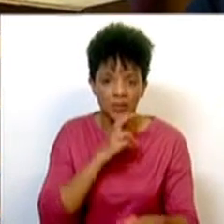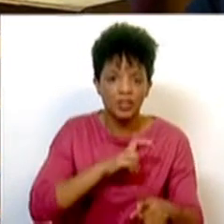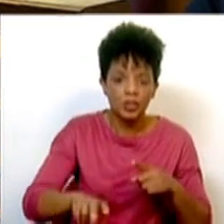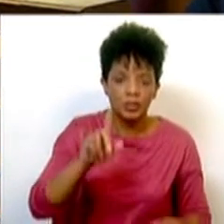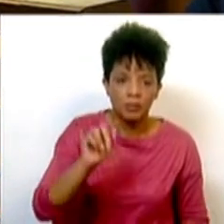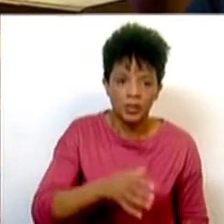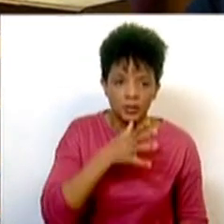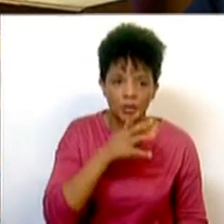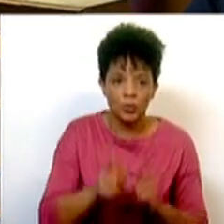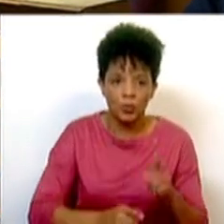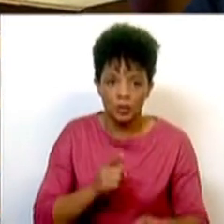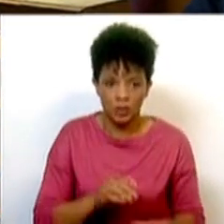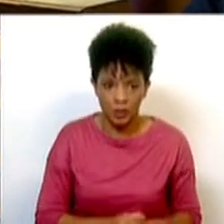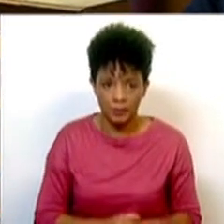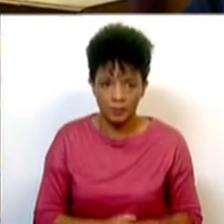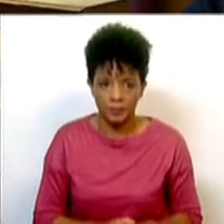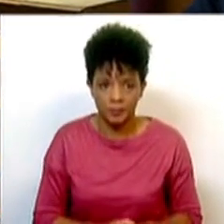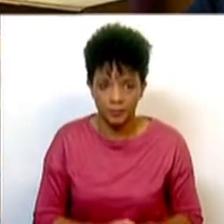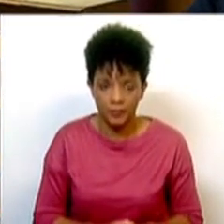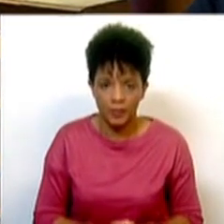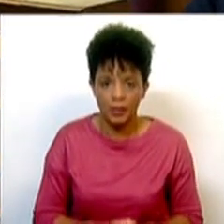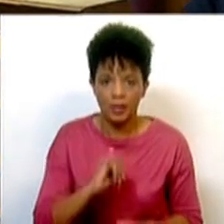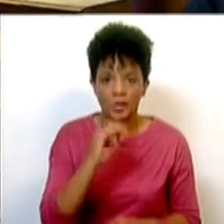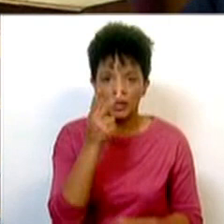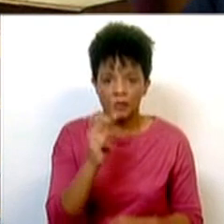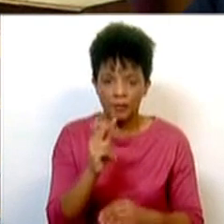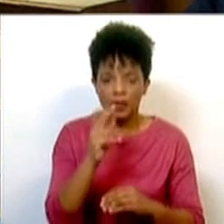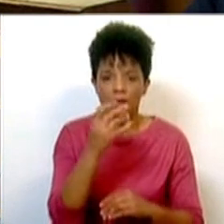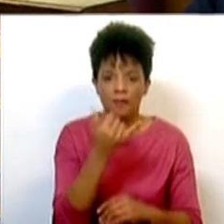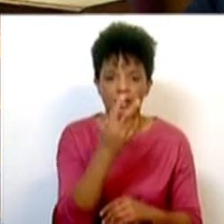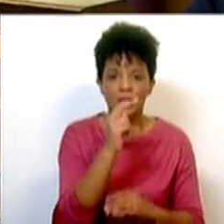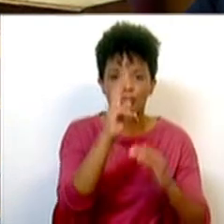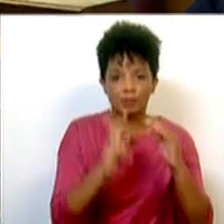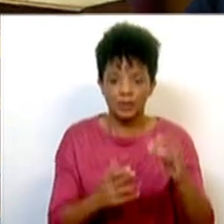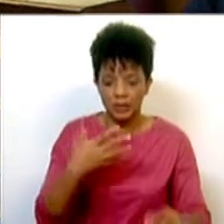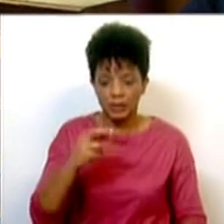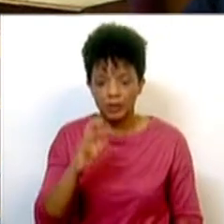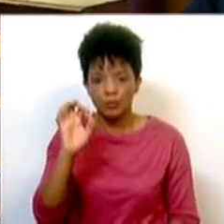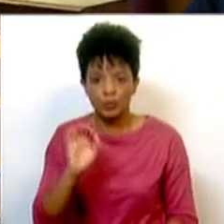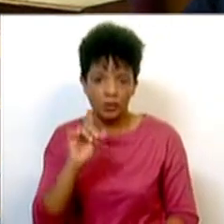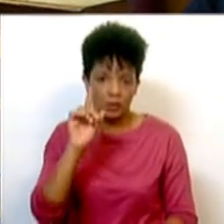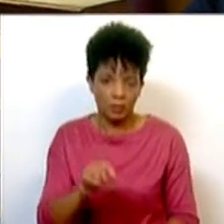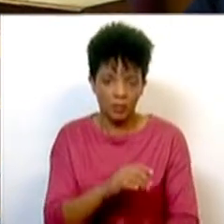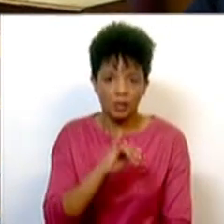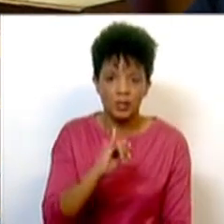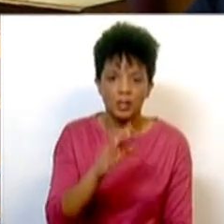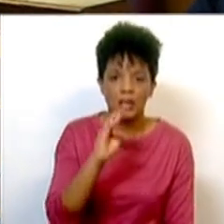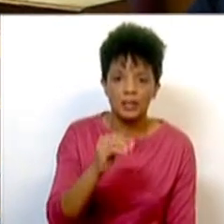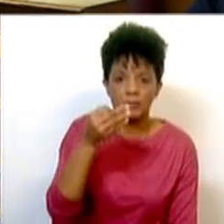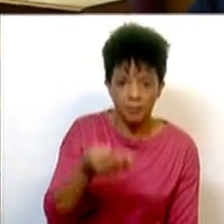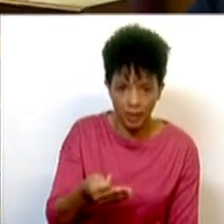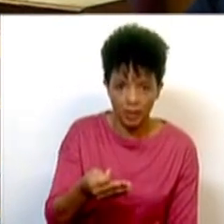sublinhar que o facto da baixa do IVA de 23% para 13%, assim como a redução do ISP,